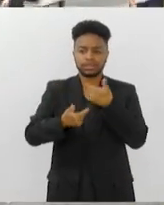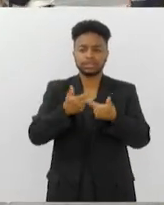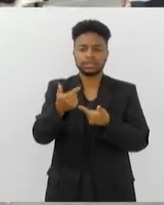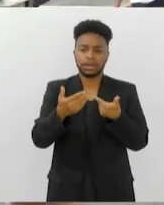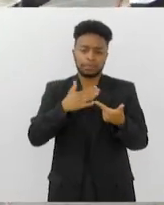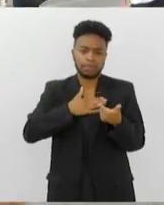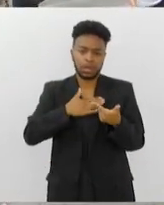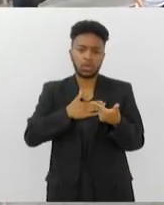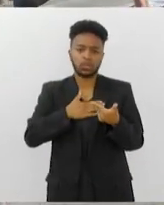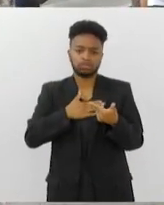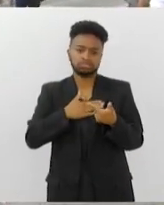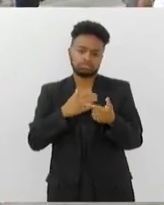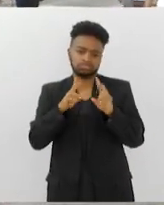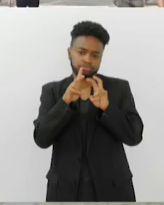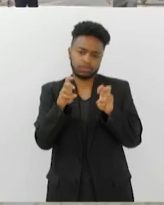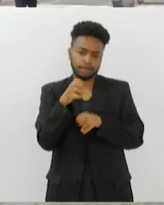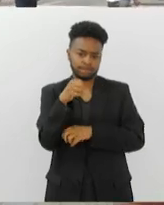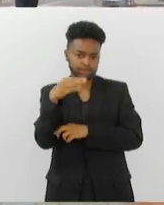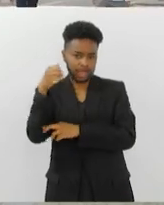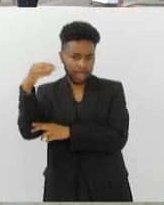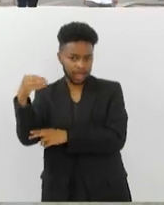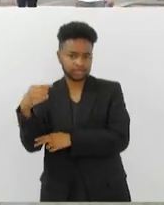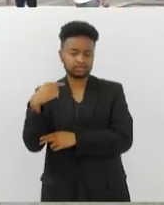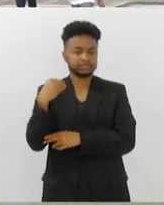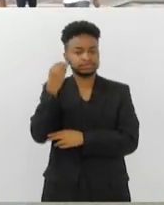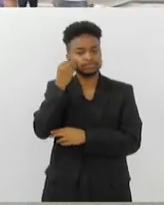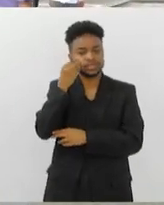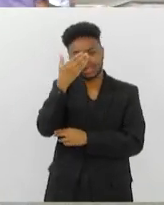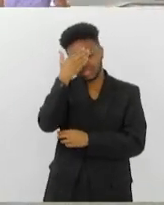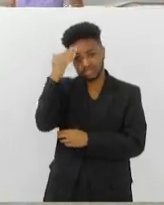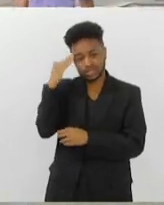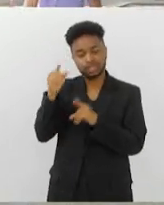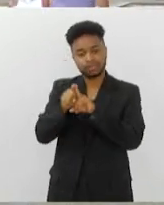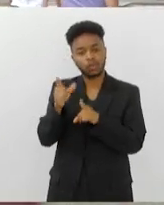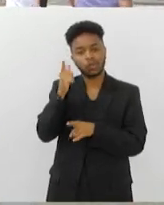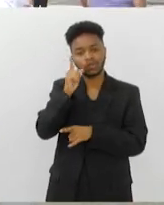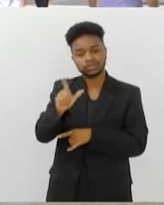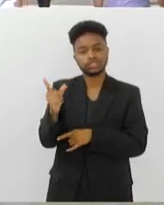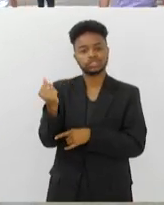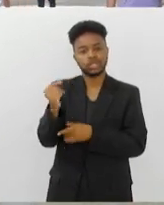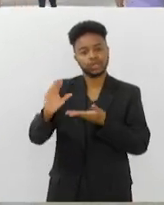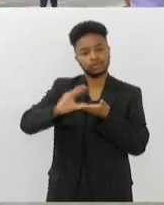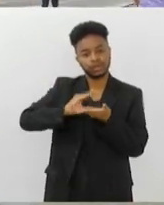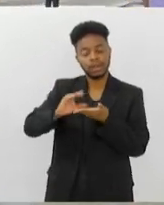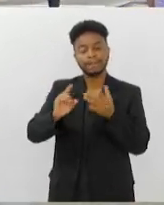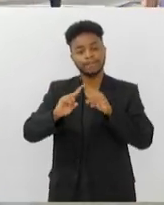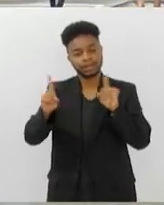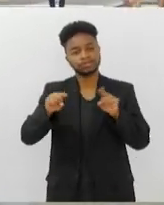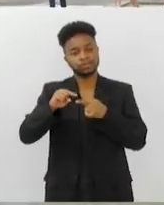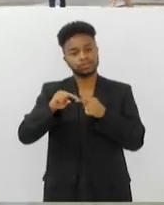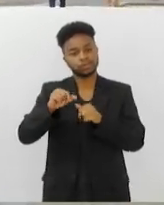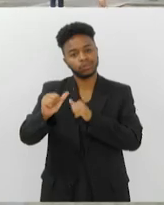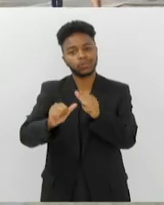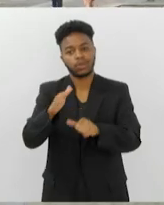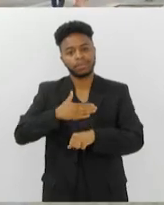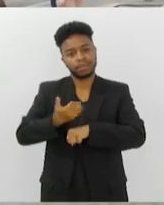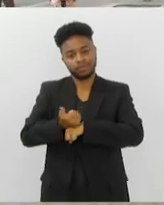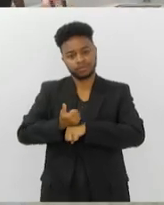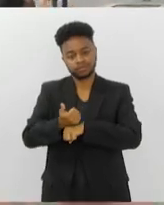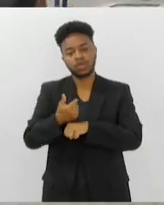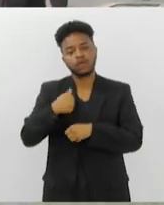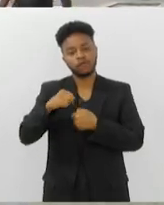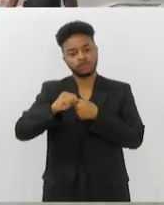de viagem, né, para passar tempo, ganhar uma grana. Mas virou a minha profissão. Eu fiz consultoria